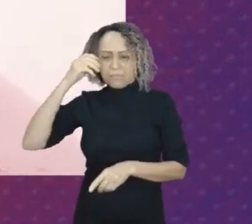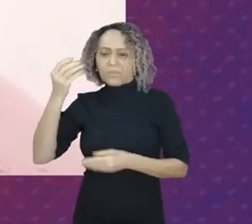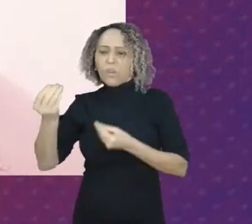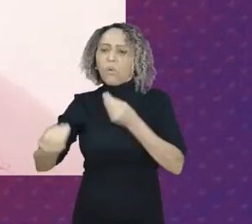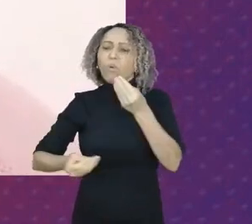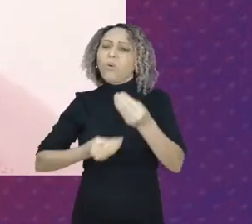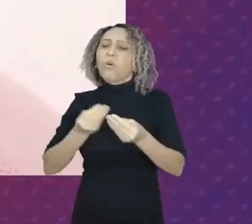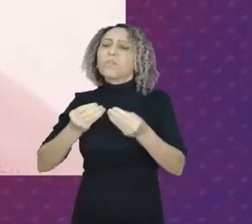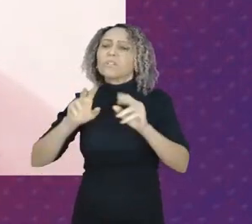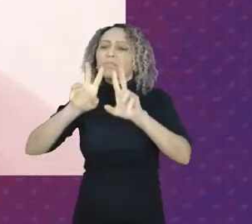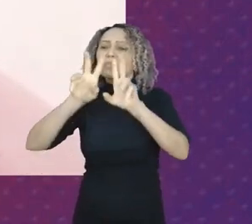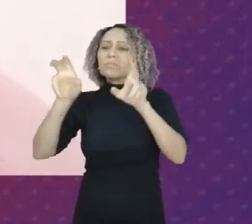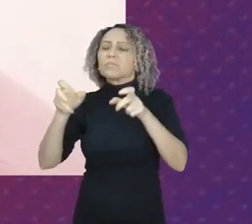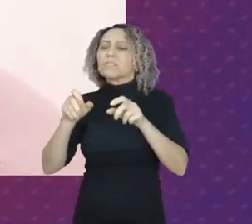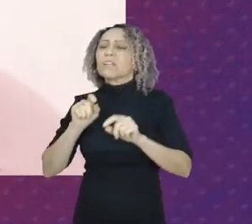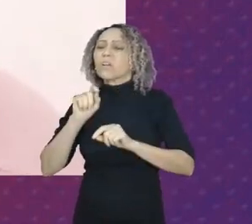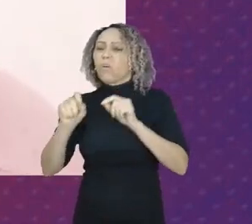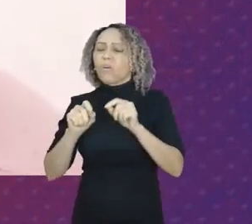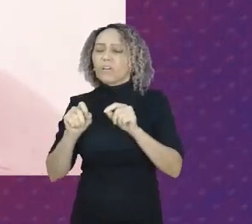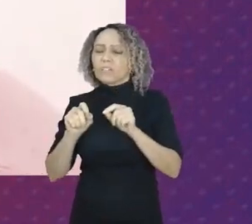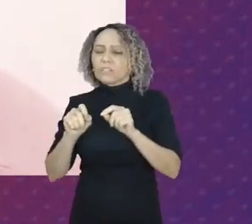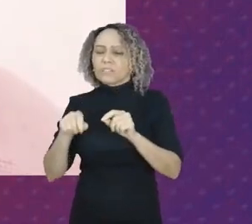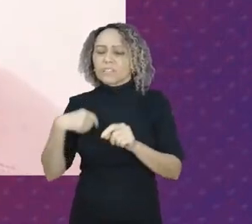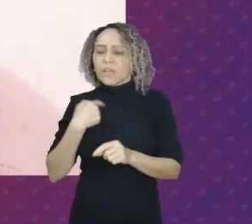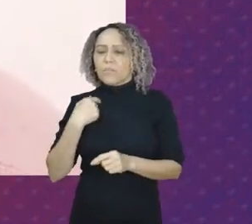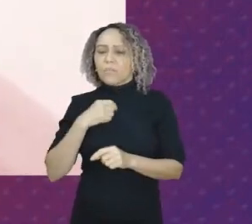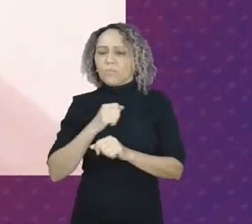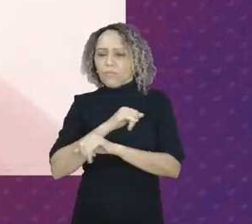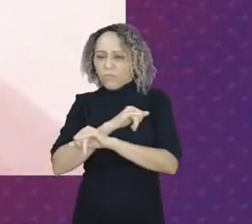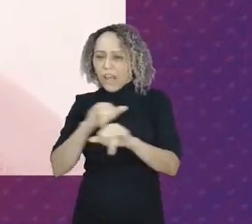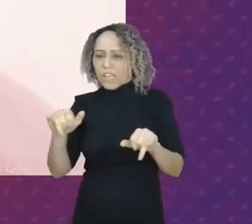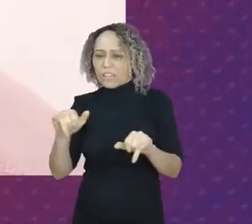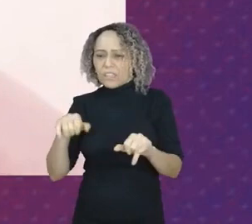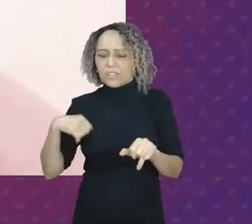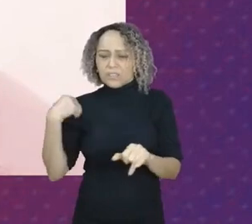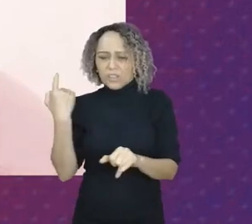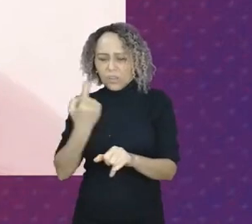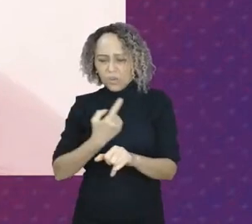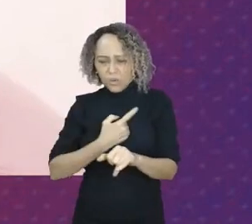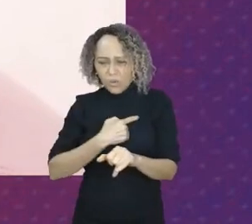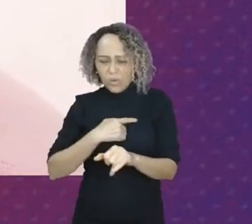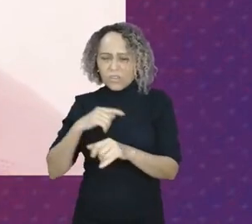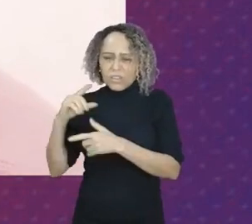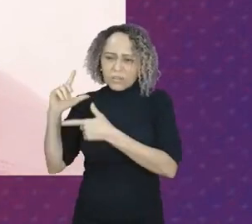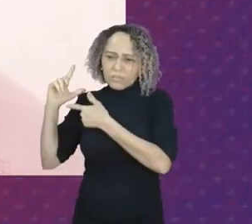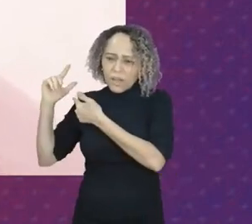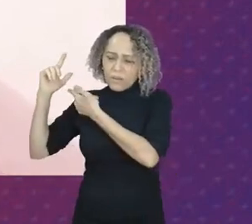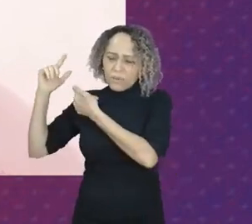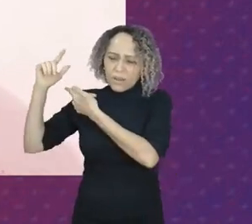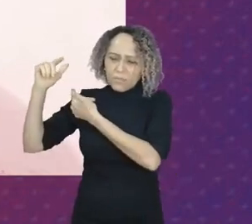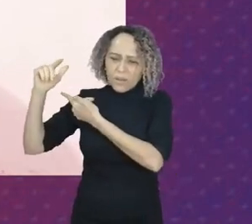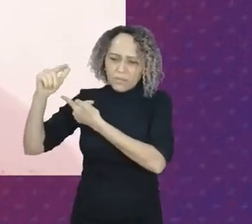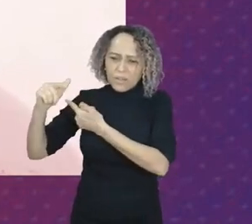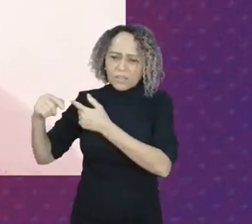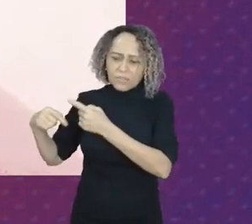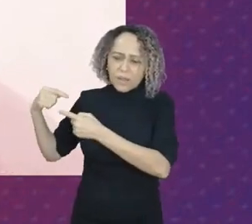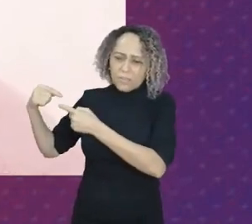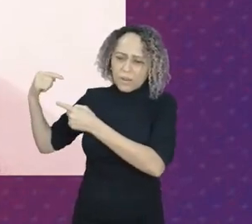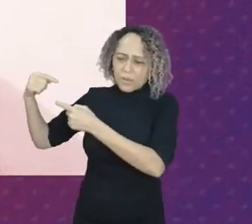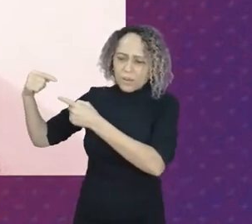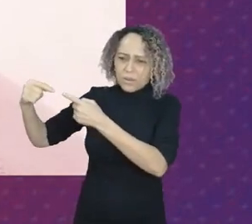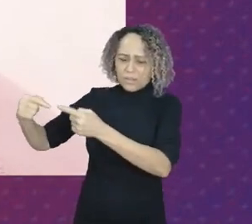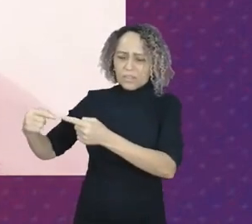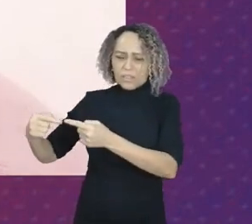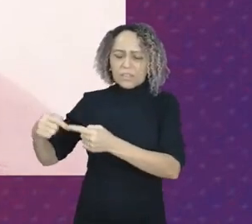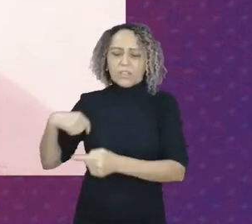recorte nós estamos trazendo toda a nossa ancestralidade nós estamos trazendo toda a